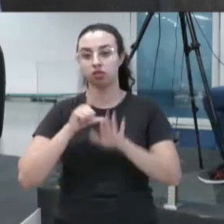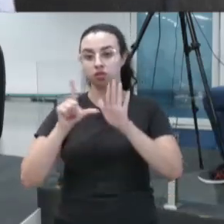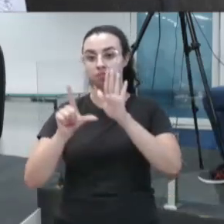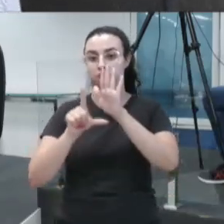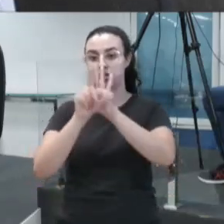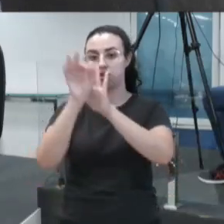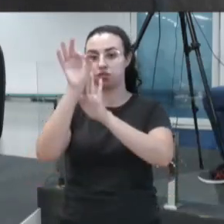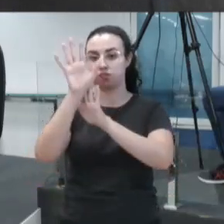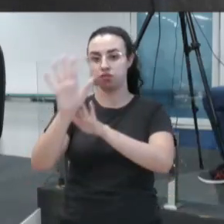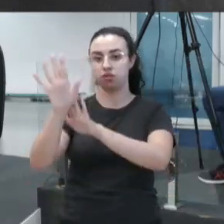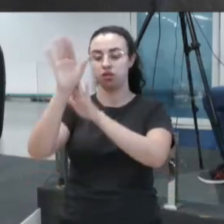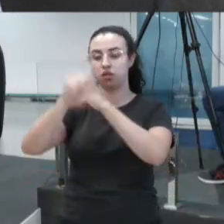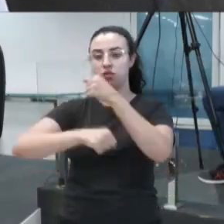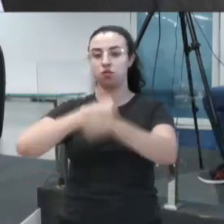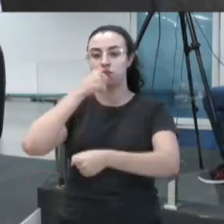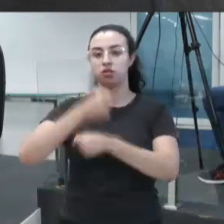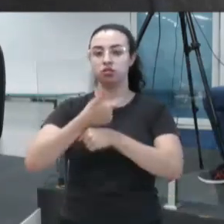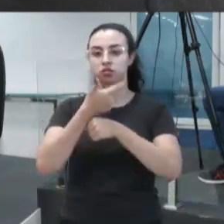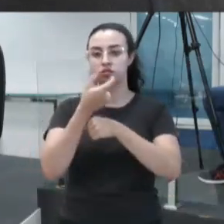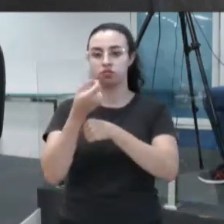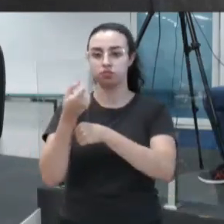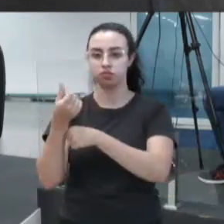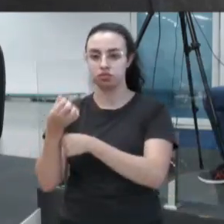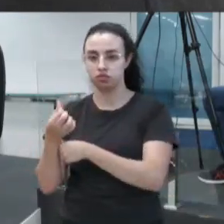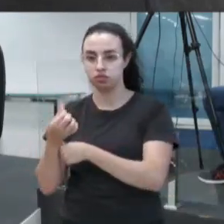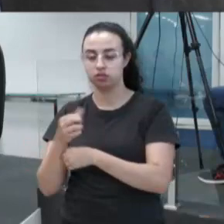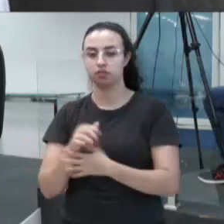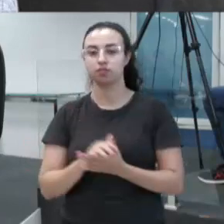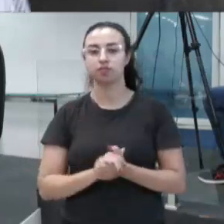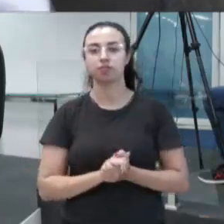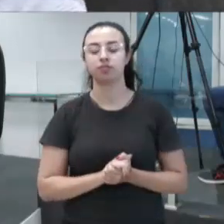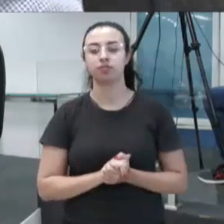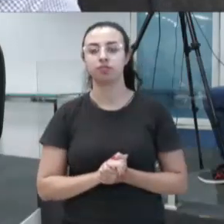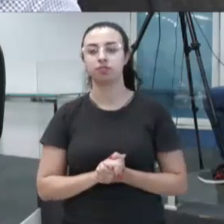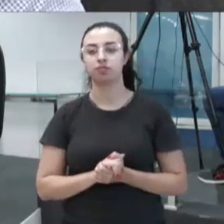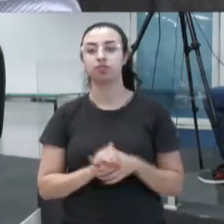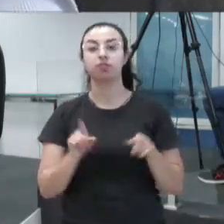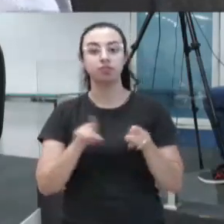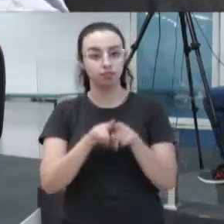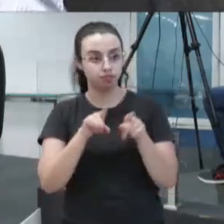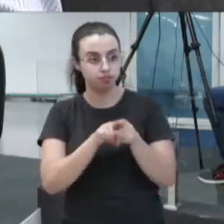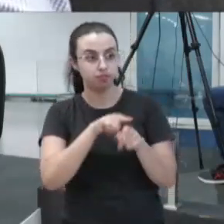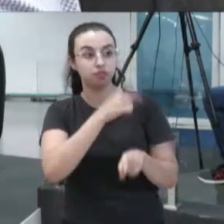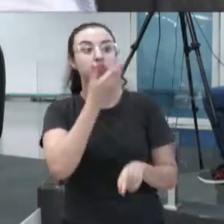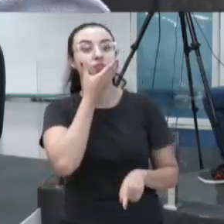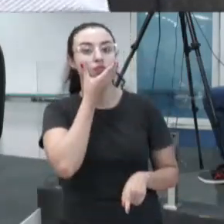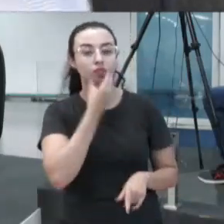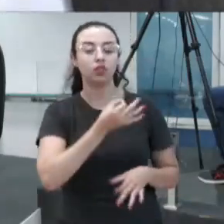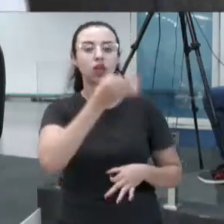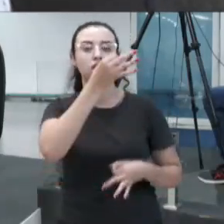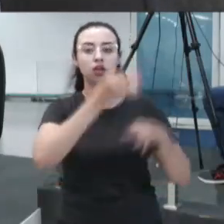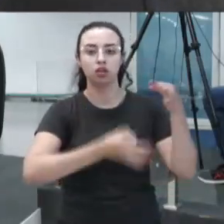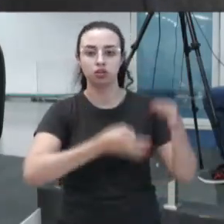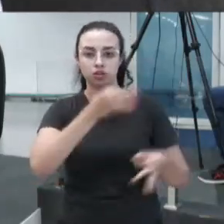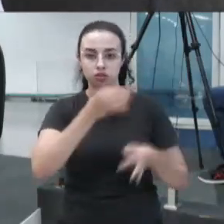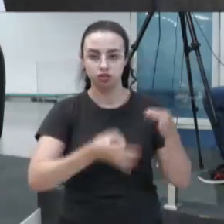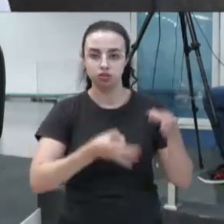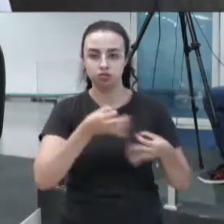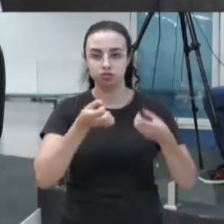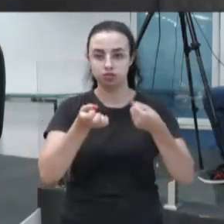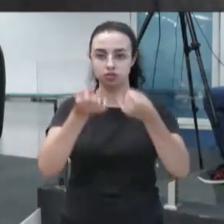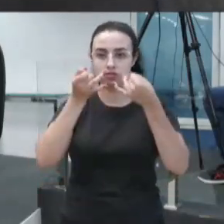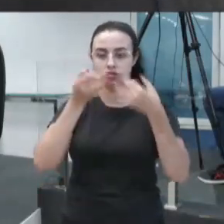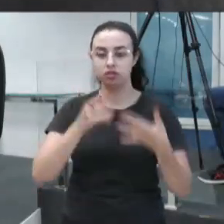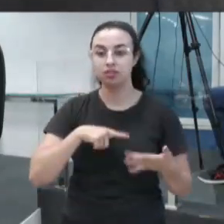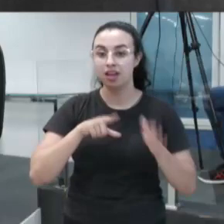federal ainda, do ano de 2006, a prorrogação da contratação. E o próprio juiz, que passou a dar essa declaração, se